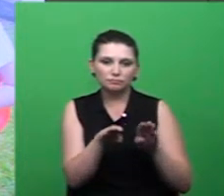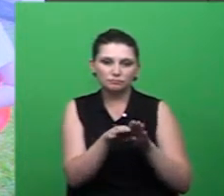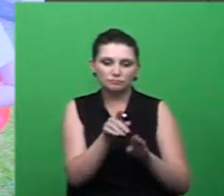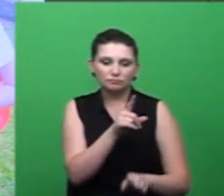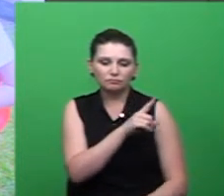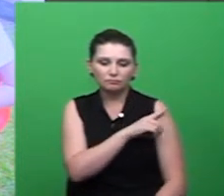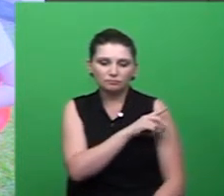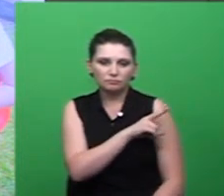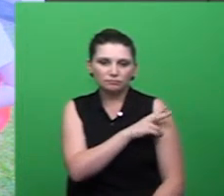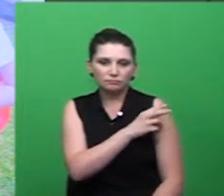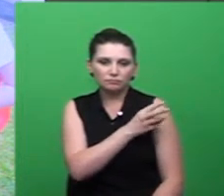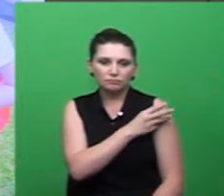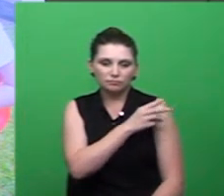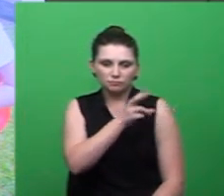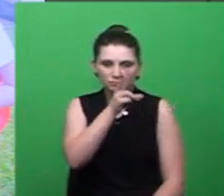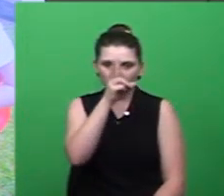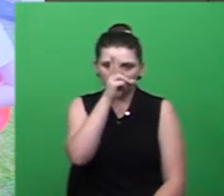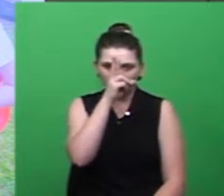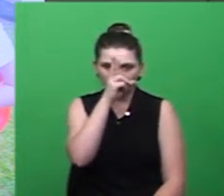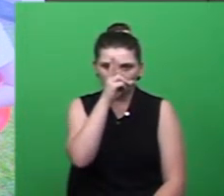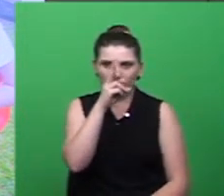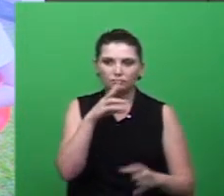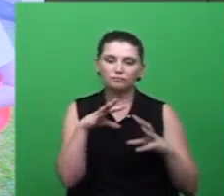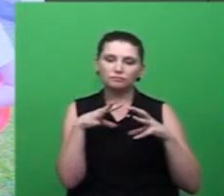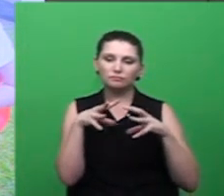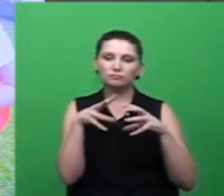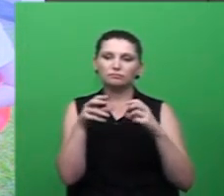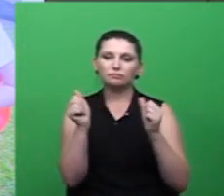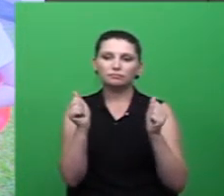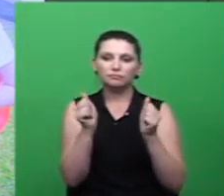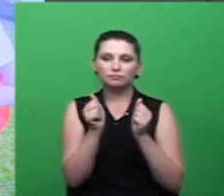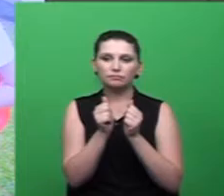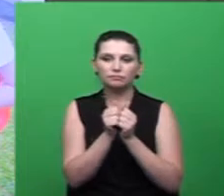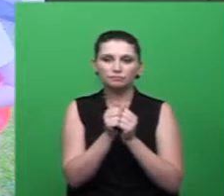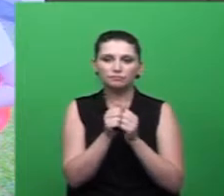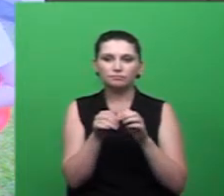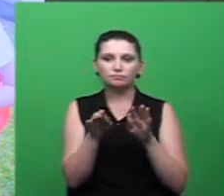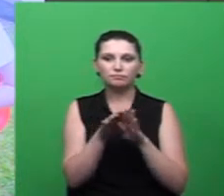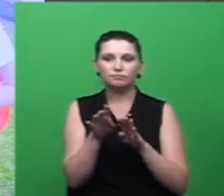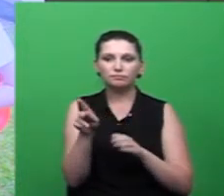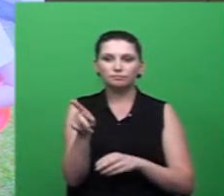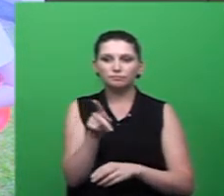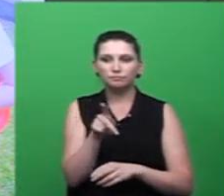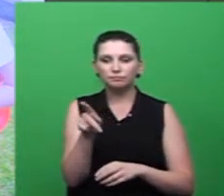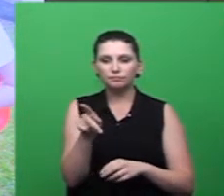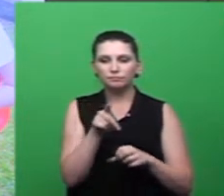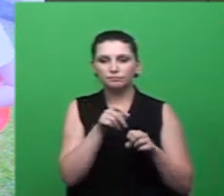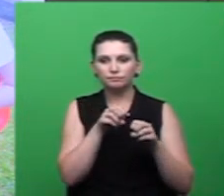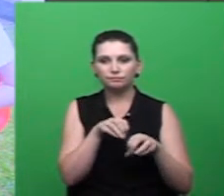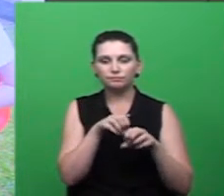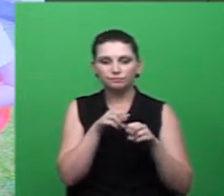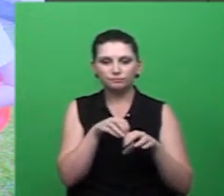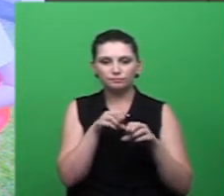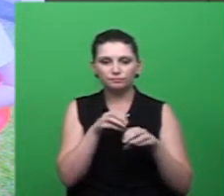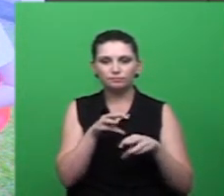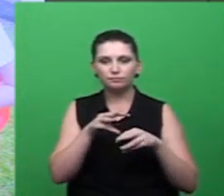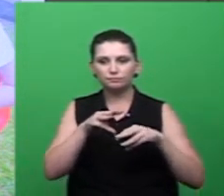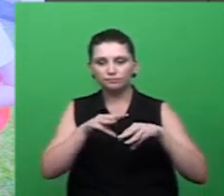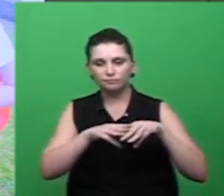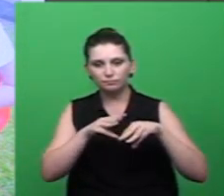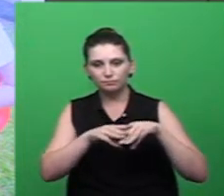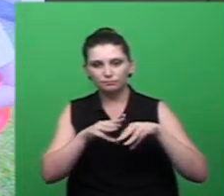registro fotográfico, né, com a professora lá da educação infantil, né, fazendo matemática,